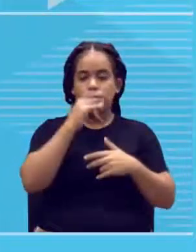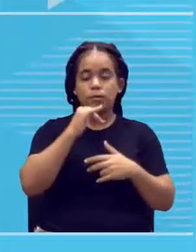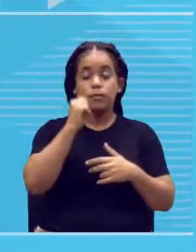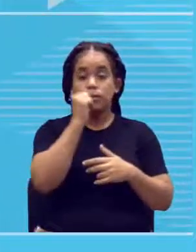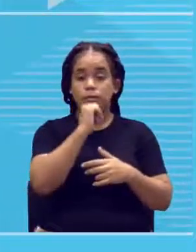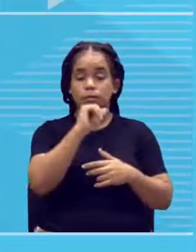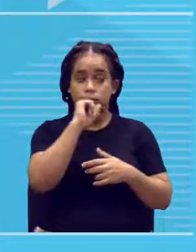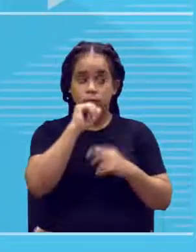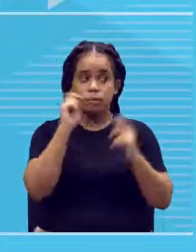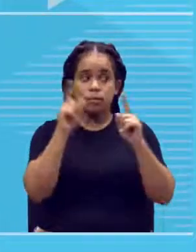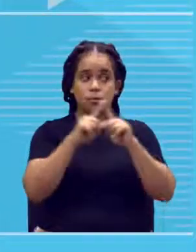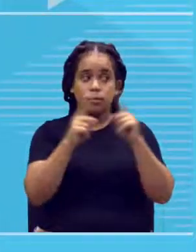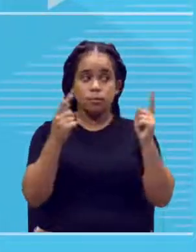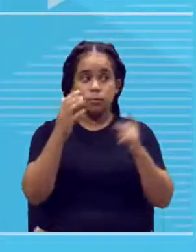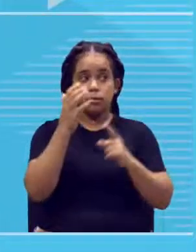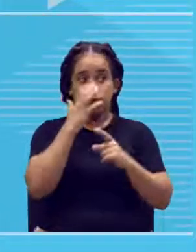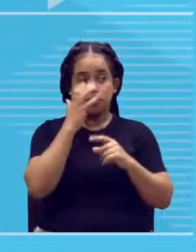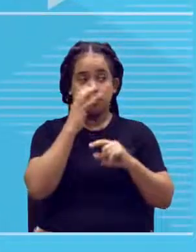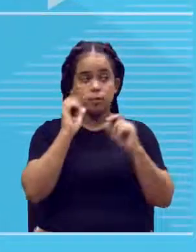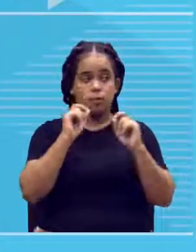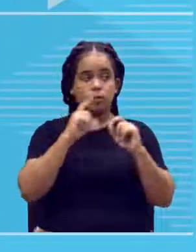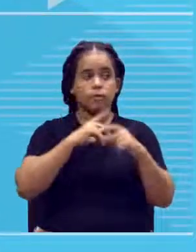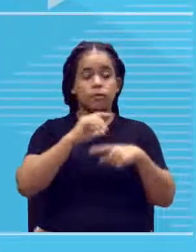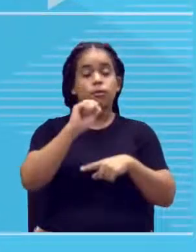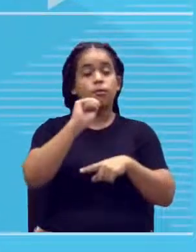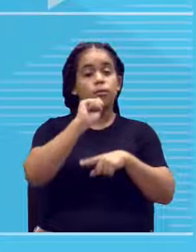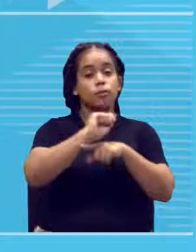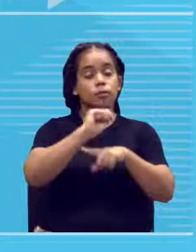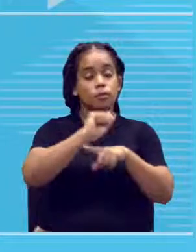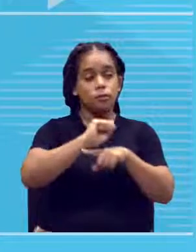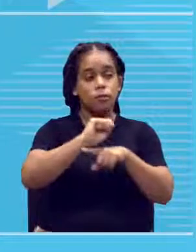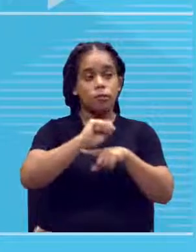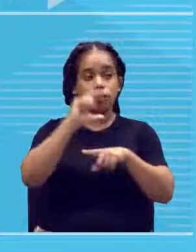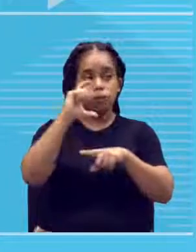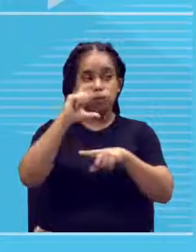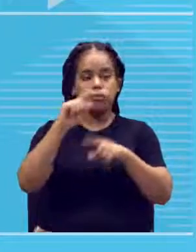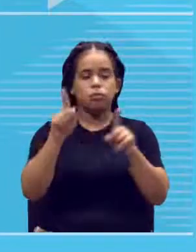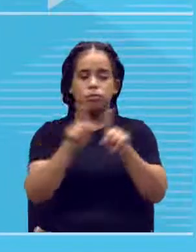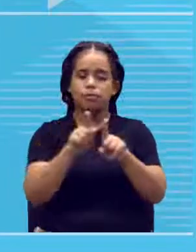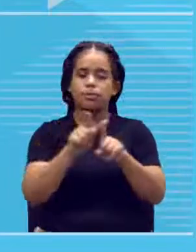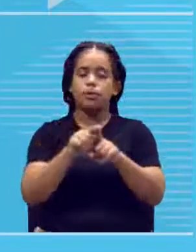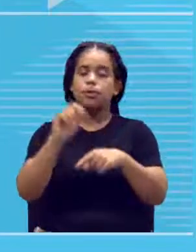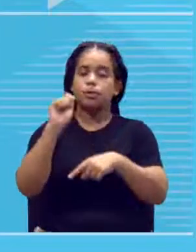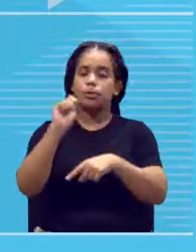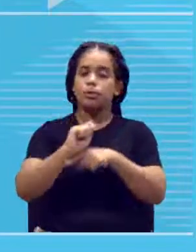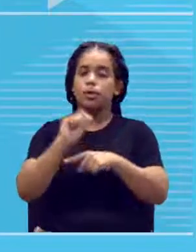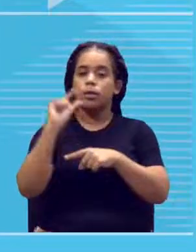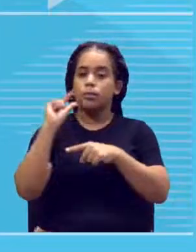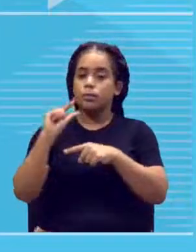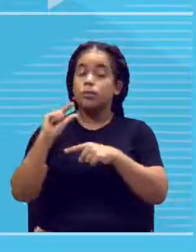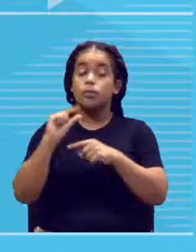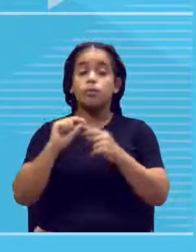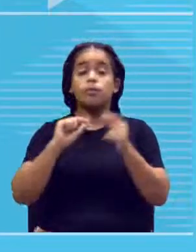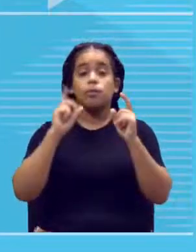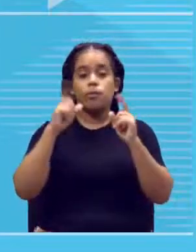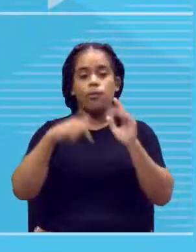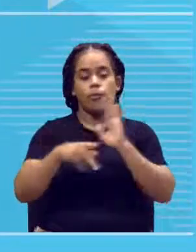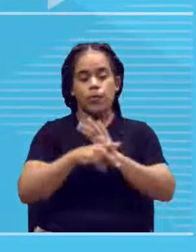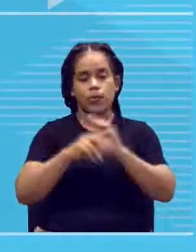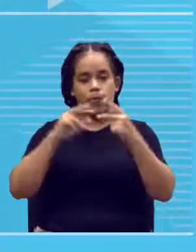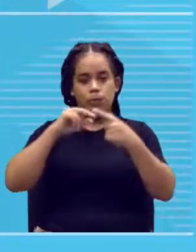Mas, observa que a gente tem um azão e um azinho. Então, são variações dessa